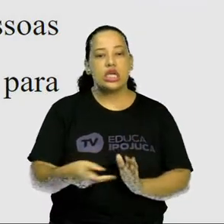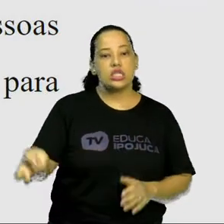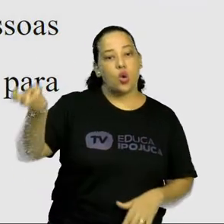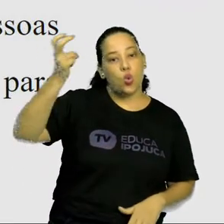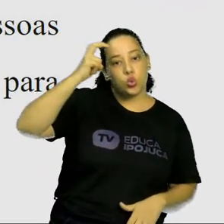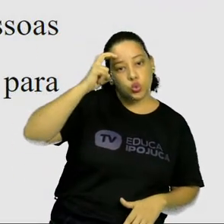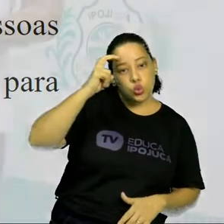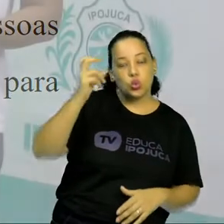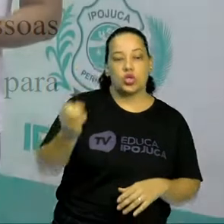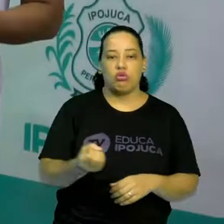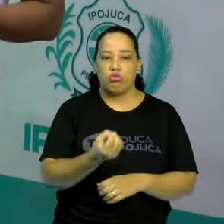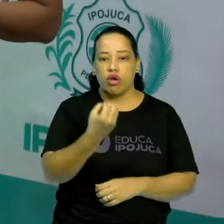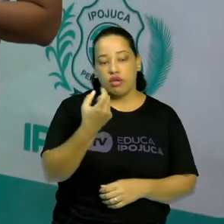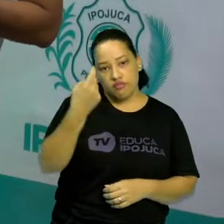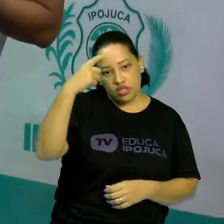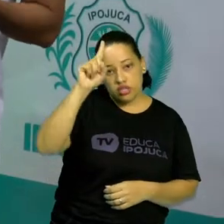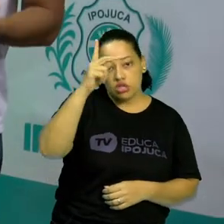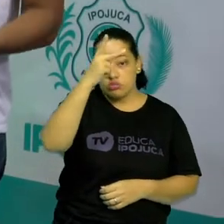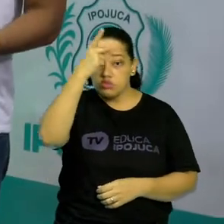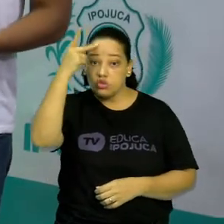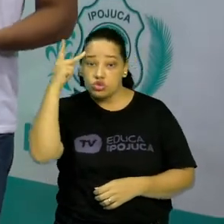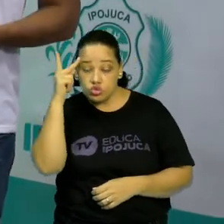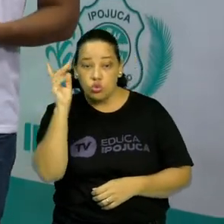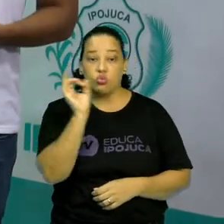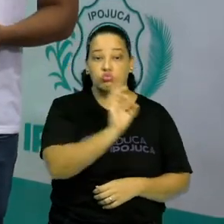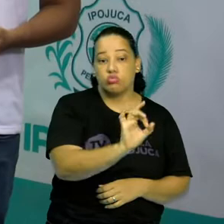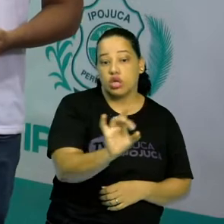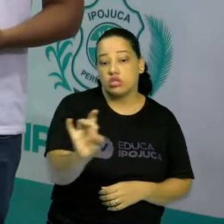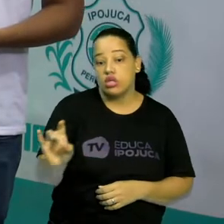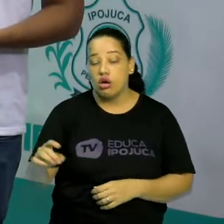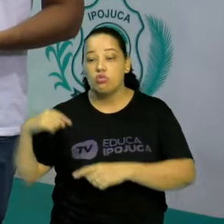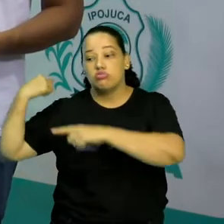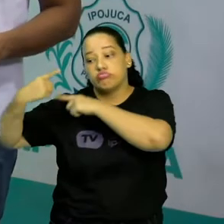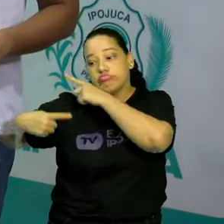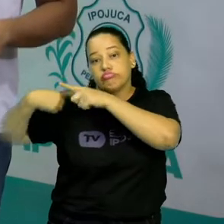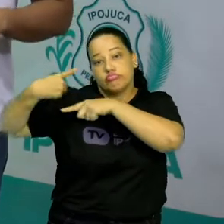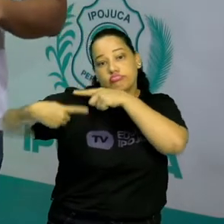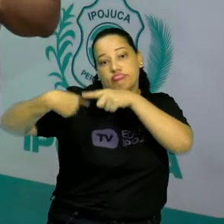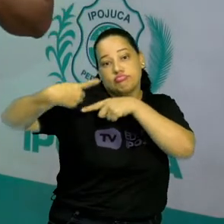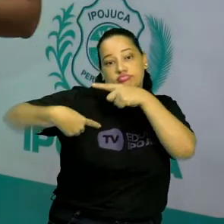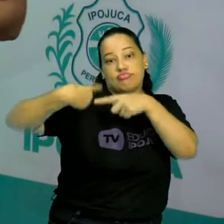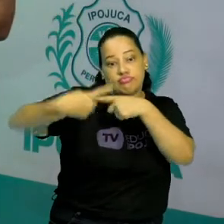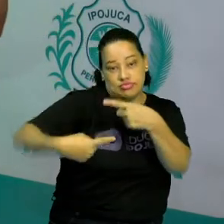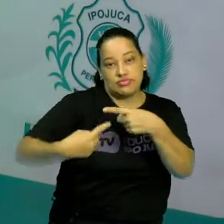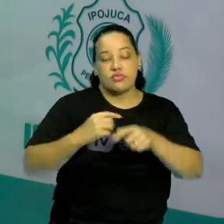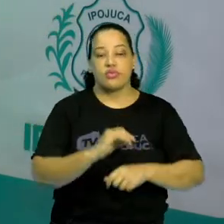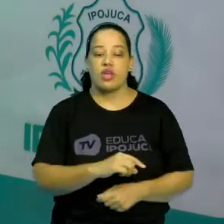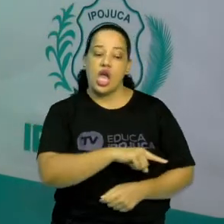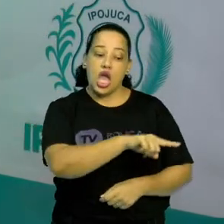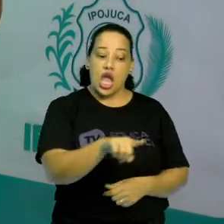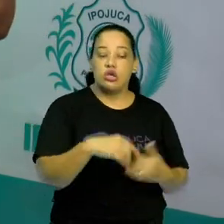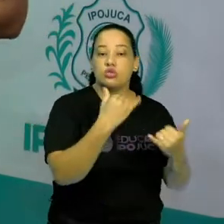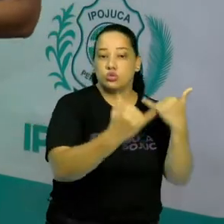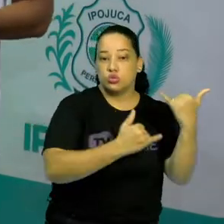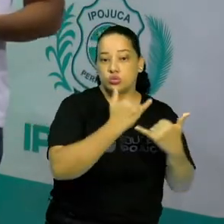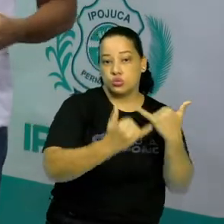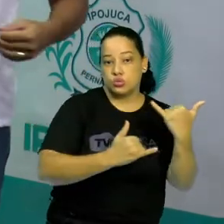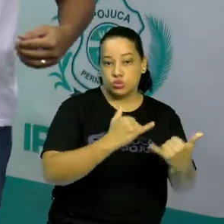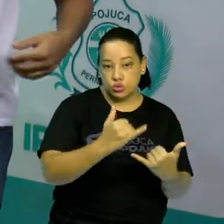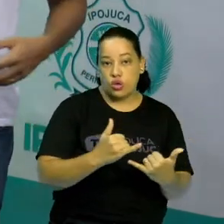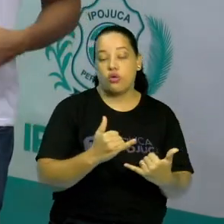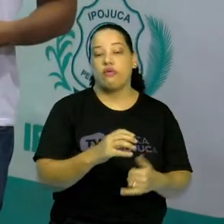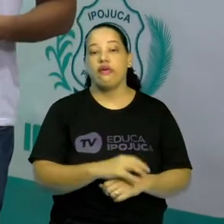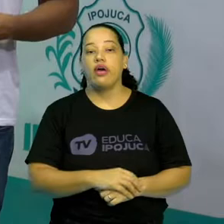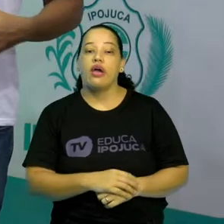pessoas ao longo do tempo, passando de geração para a geração. Esses jogos, eles geralmente